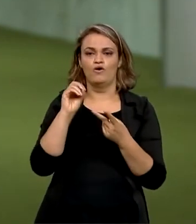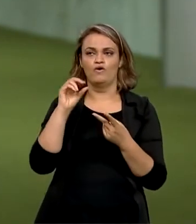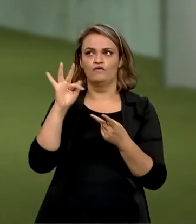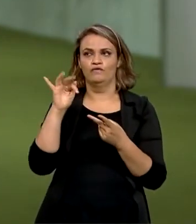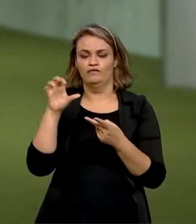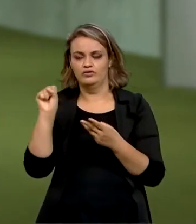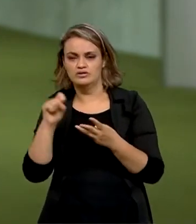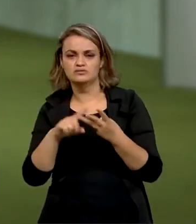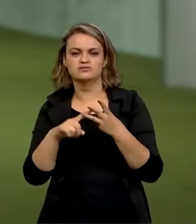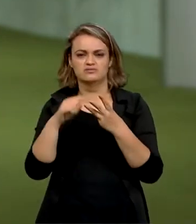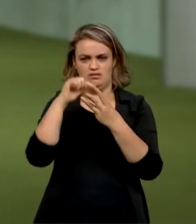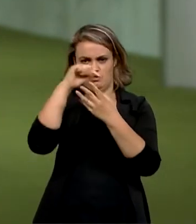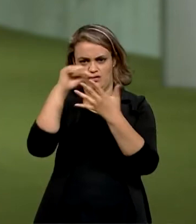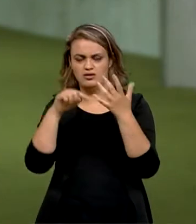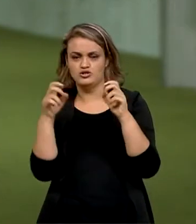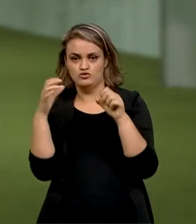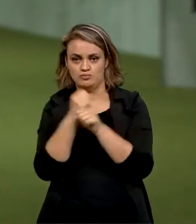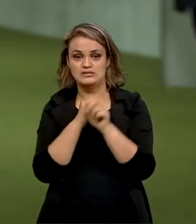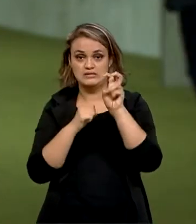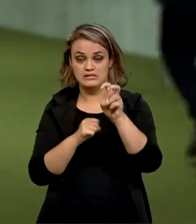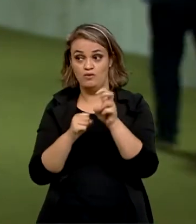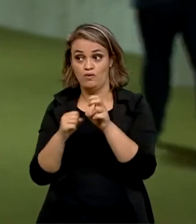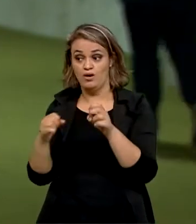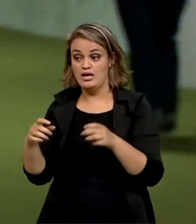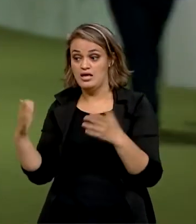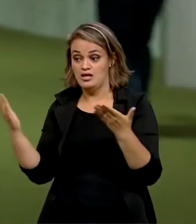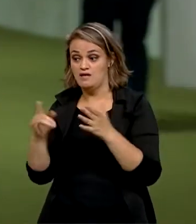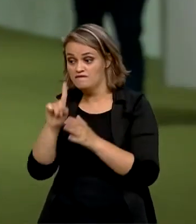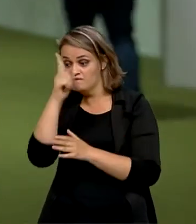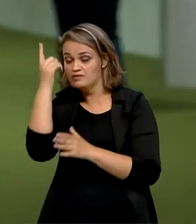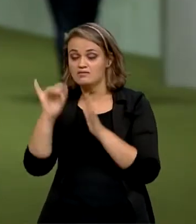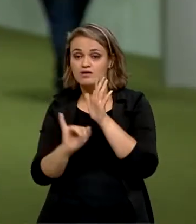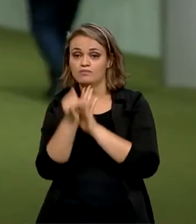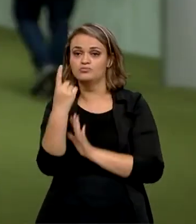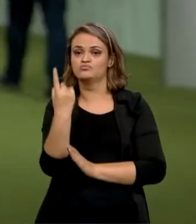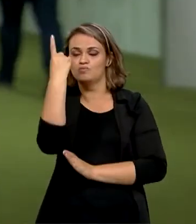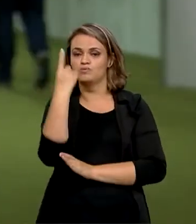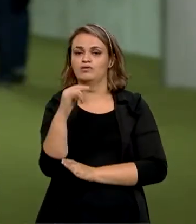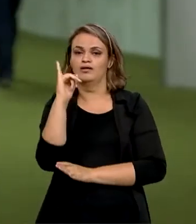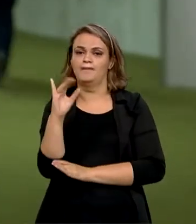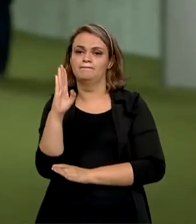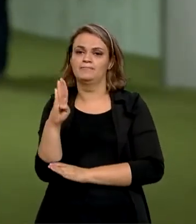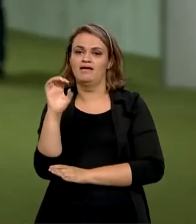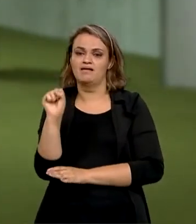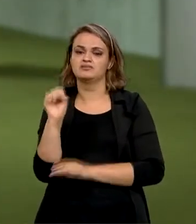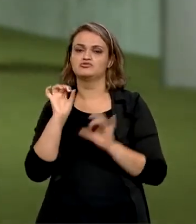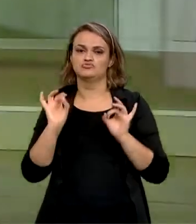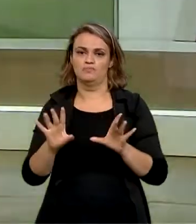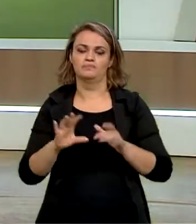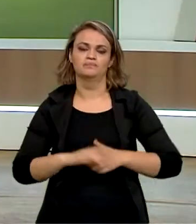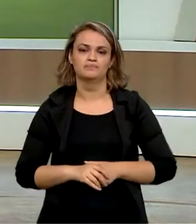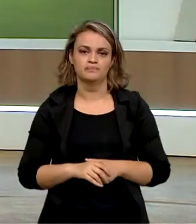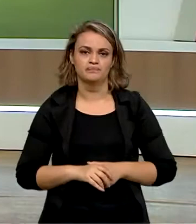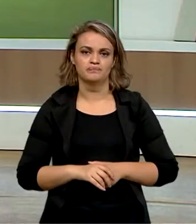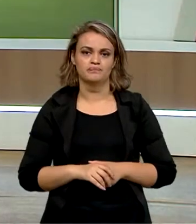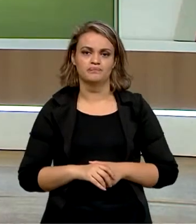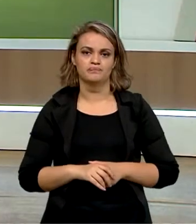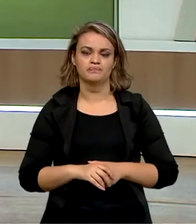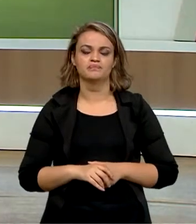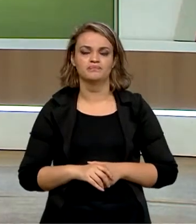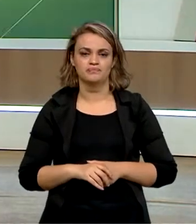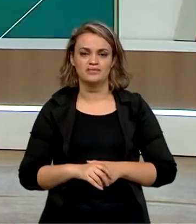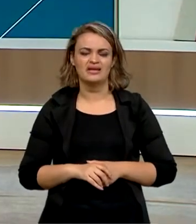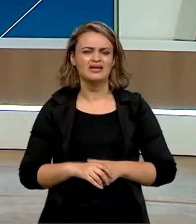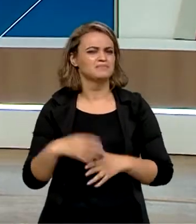e criar no lugar deles o IBS, que é o Imposto sobre Bens e Serviços. Paulo e Catiúcia, com vocês. Obrigado, Selma.